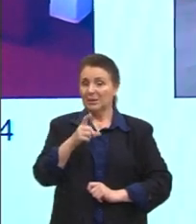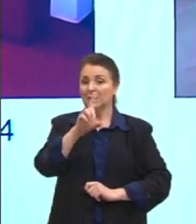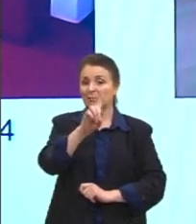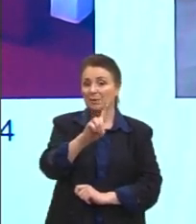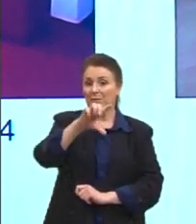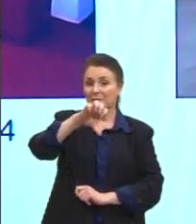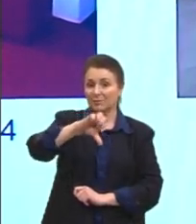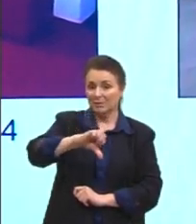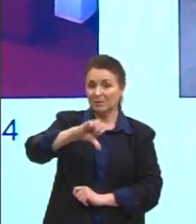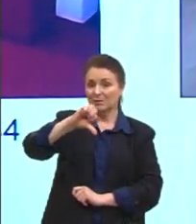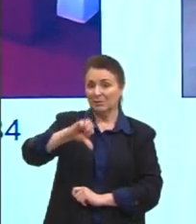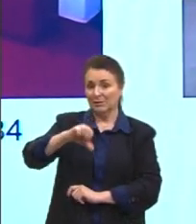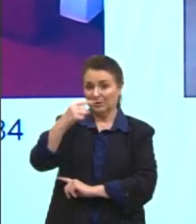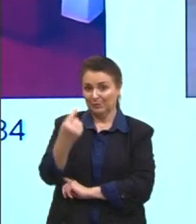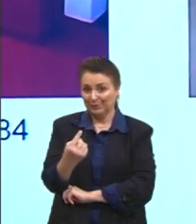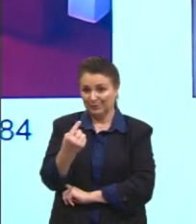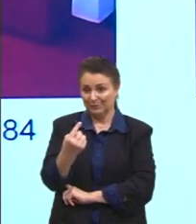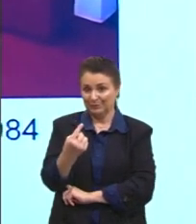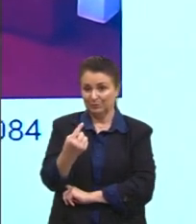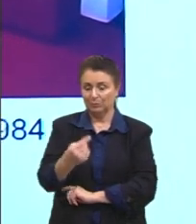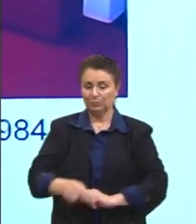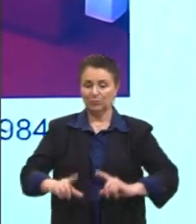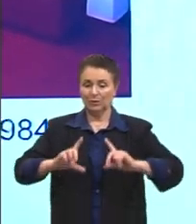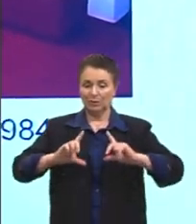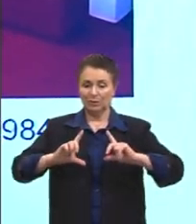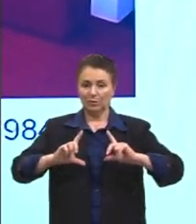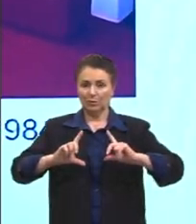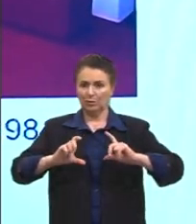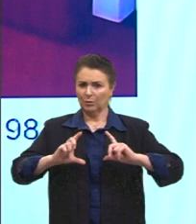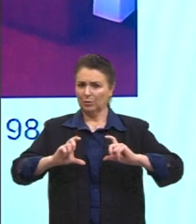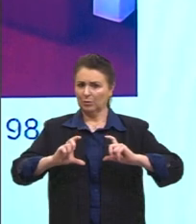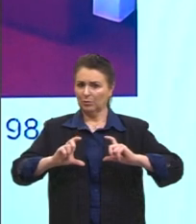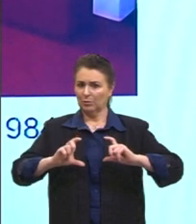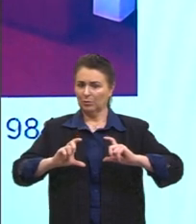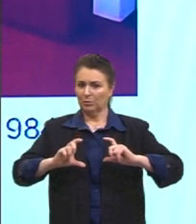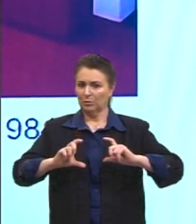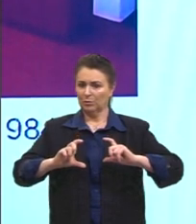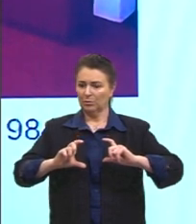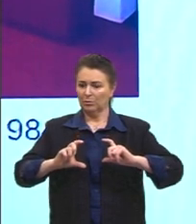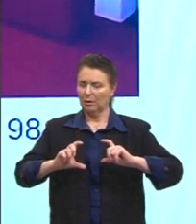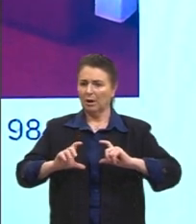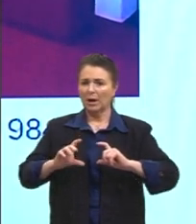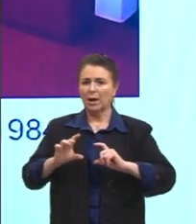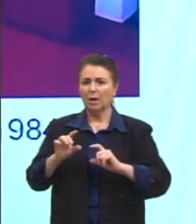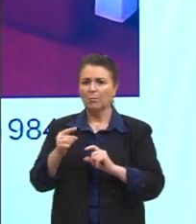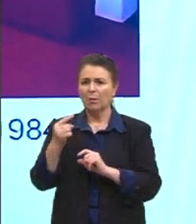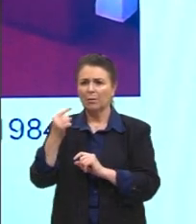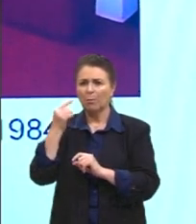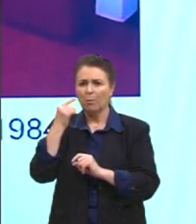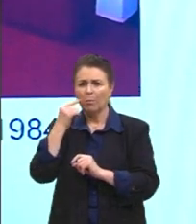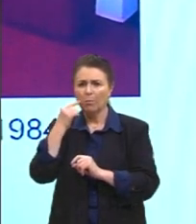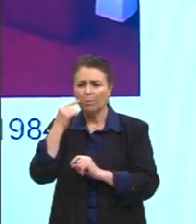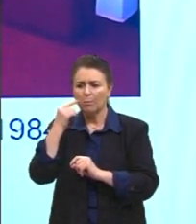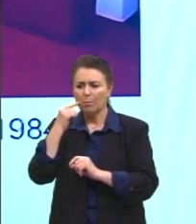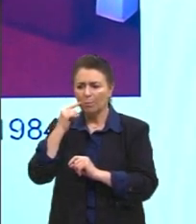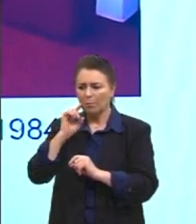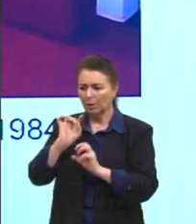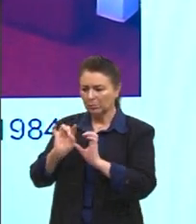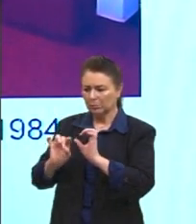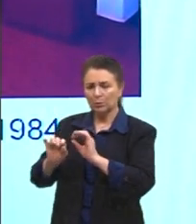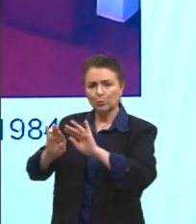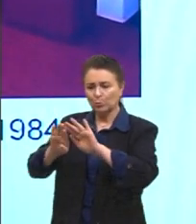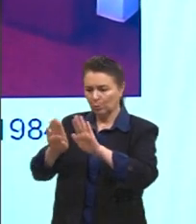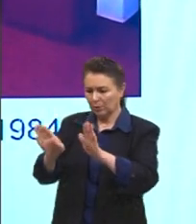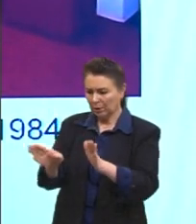1991. Retrato de Ross, gente, é uma pilha de bala no canto de uma galeria. Ross